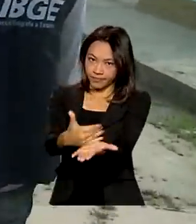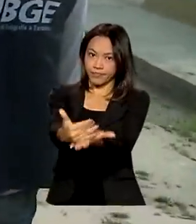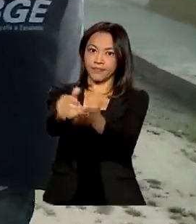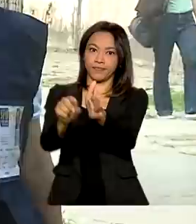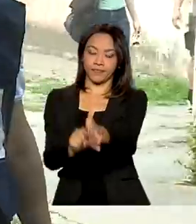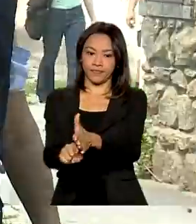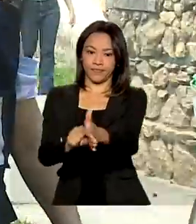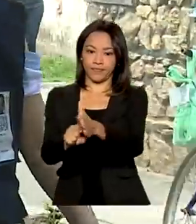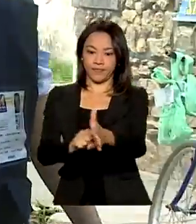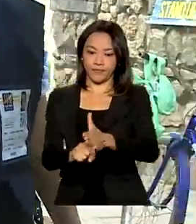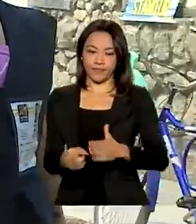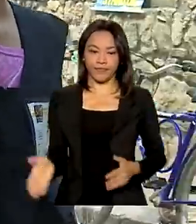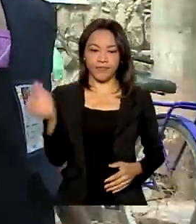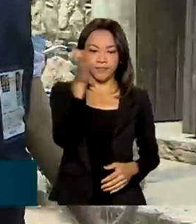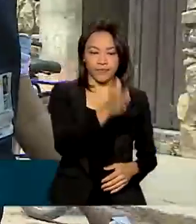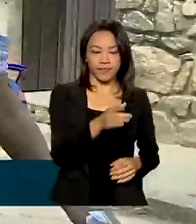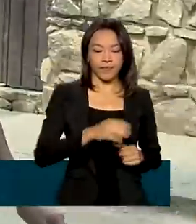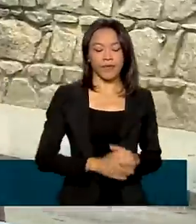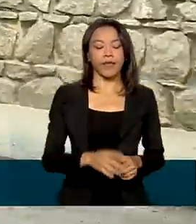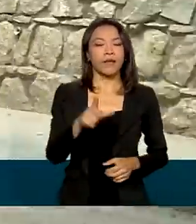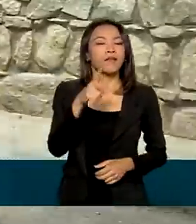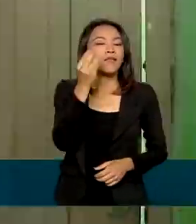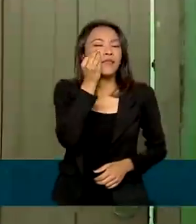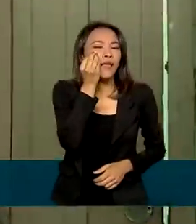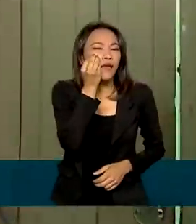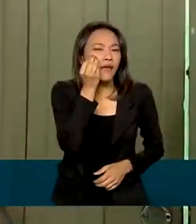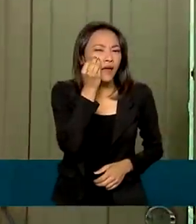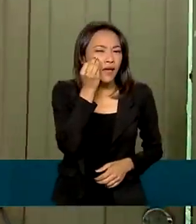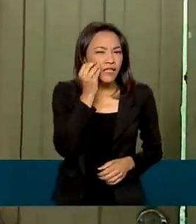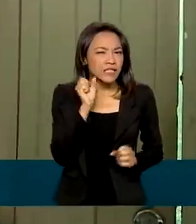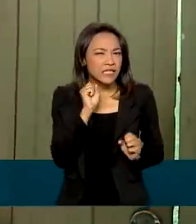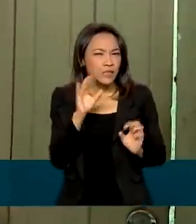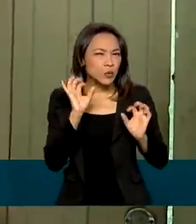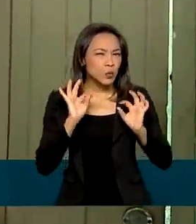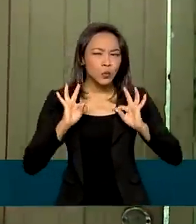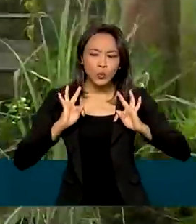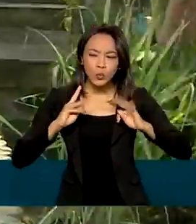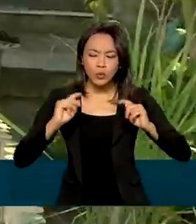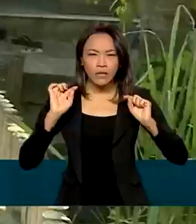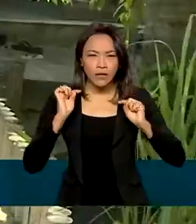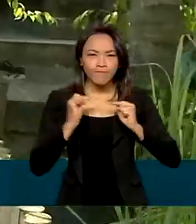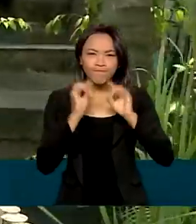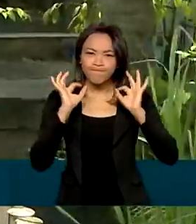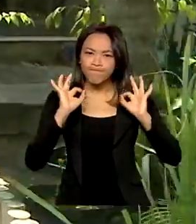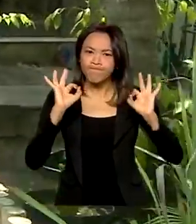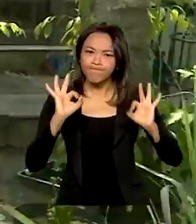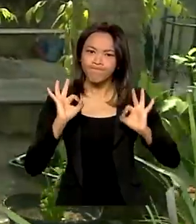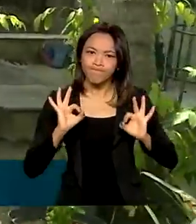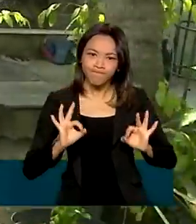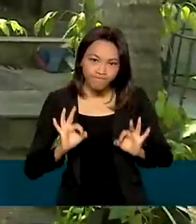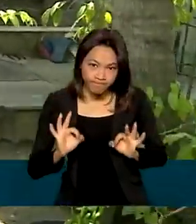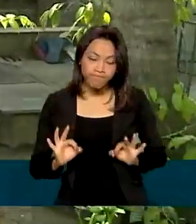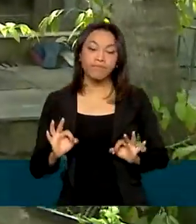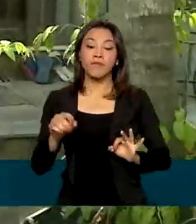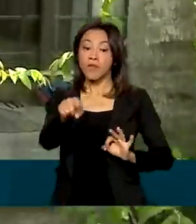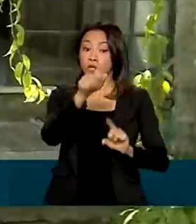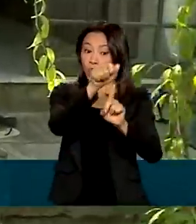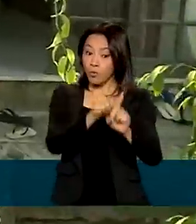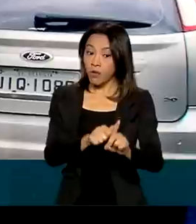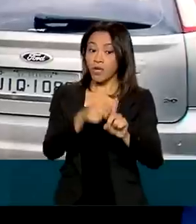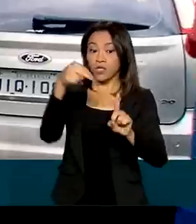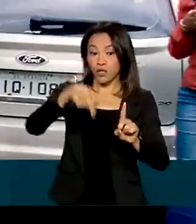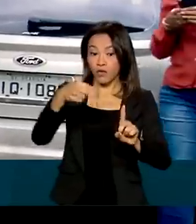Antes da ação, um teste para garantir que tudo funcione perfeitamente. De novembro do ano passado a